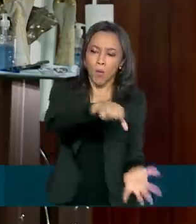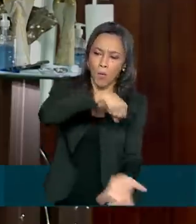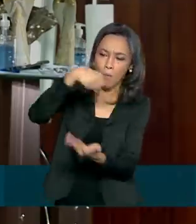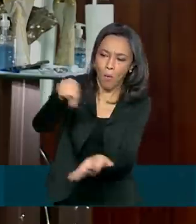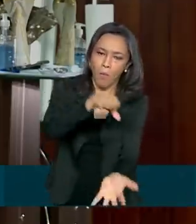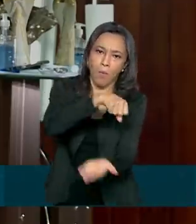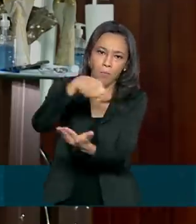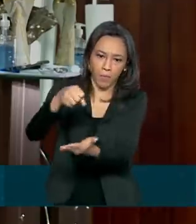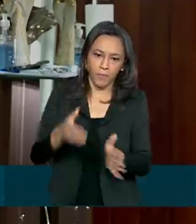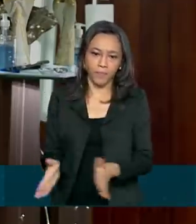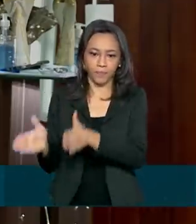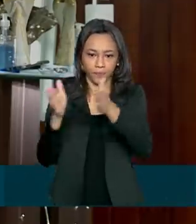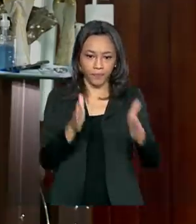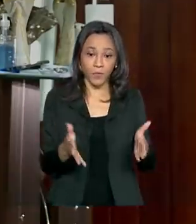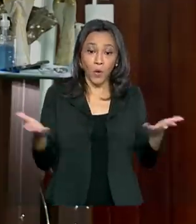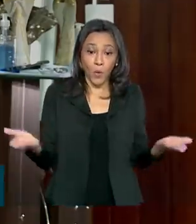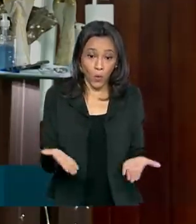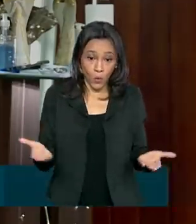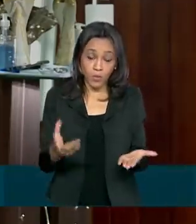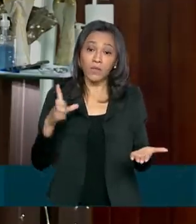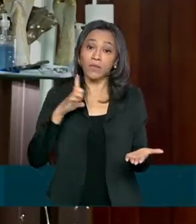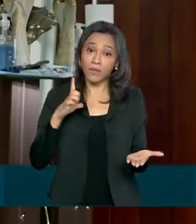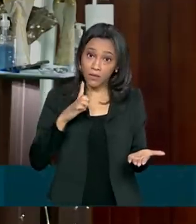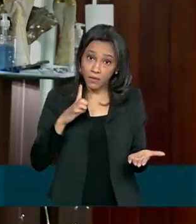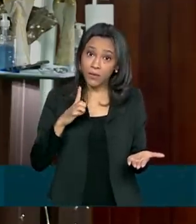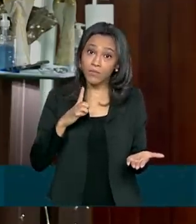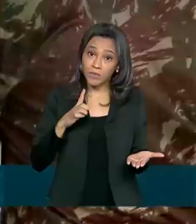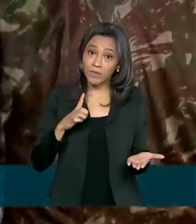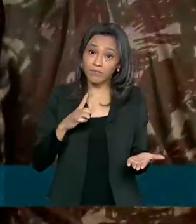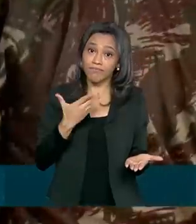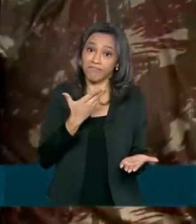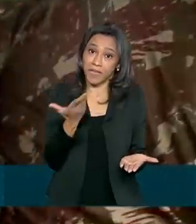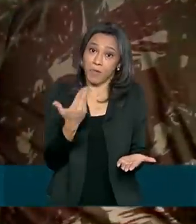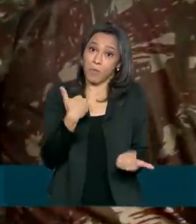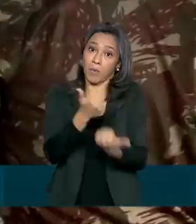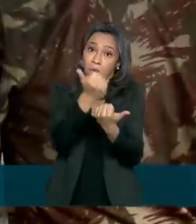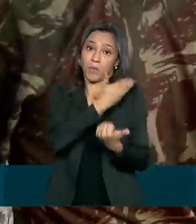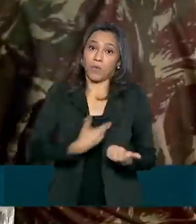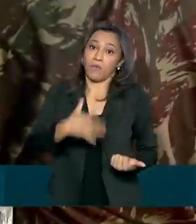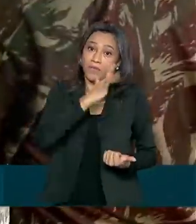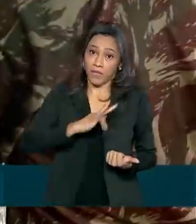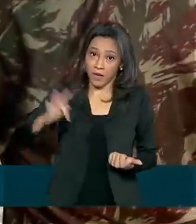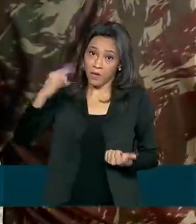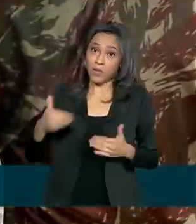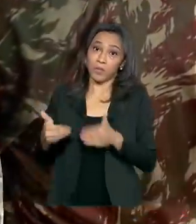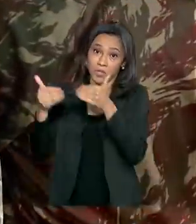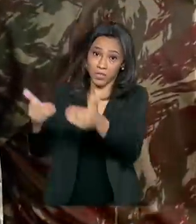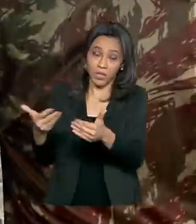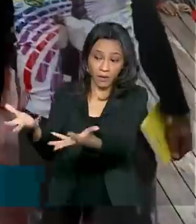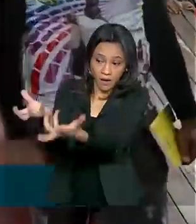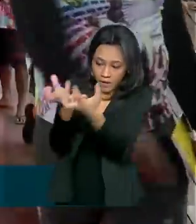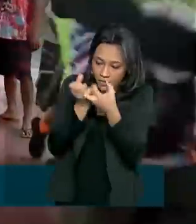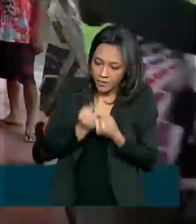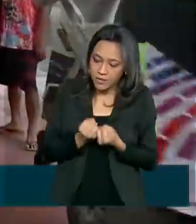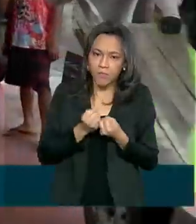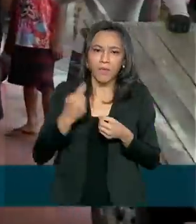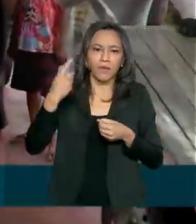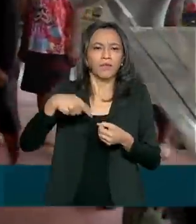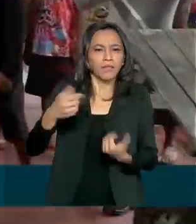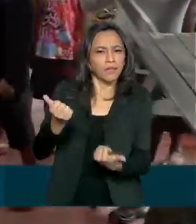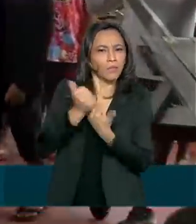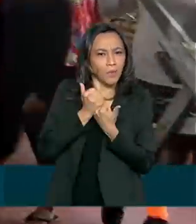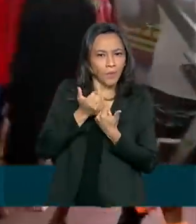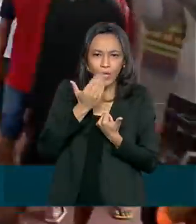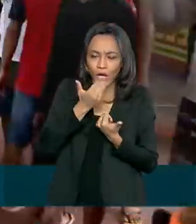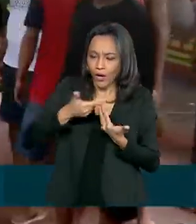Hoje nós temos fruto dessa ação. Através do governo federal e os ministérios e os nossos municípios recebendo as ações, sem dúvida